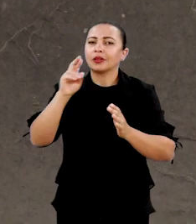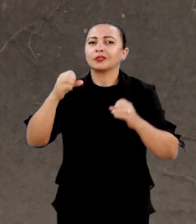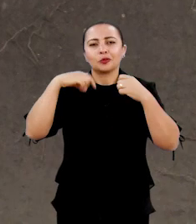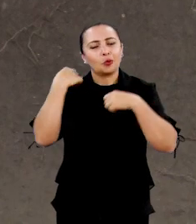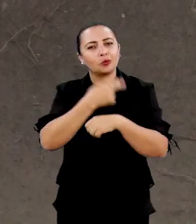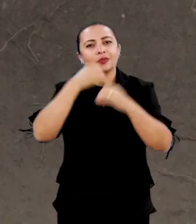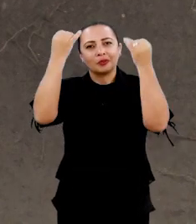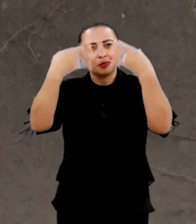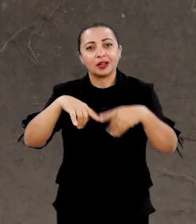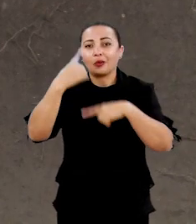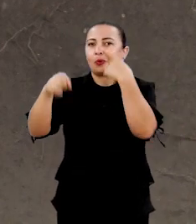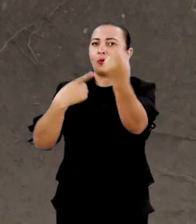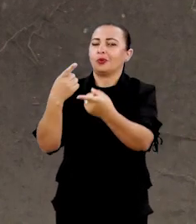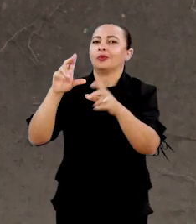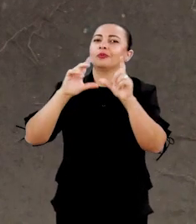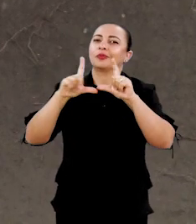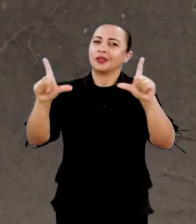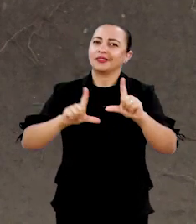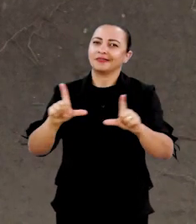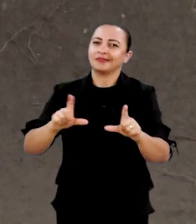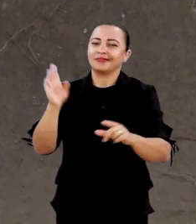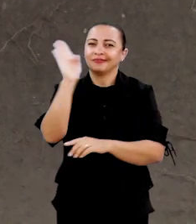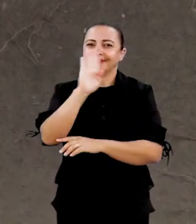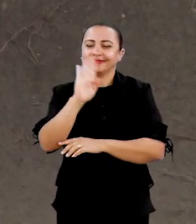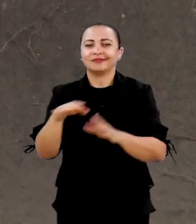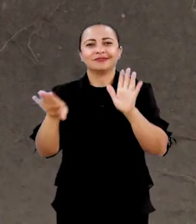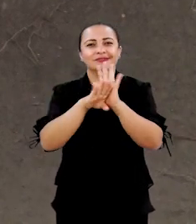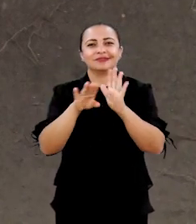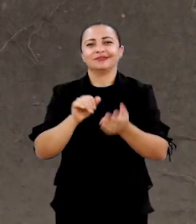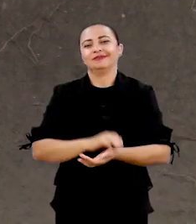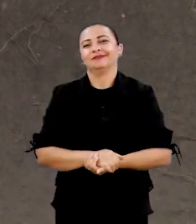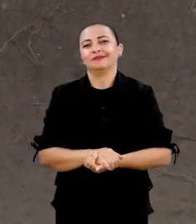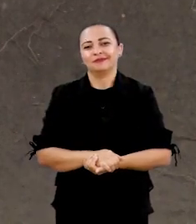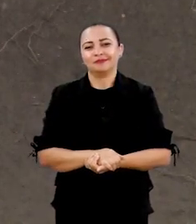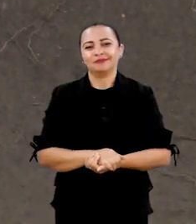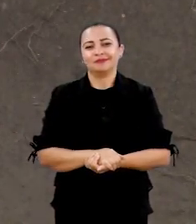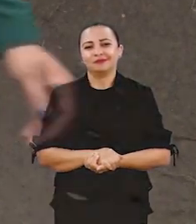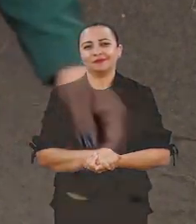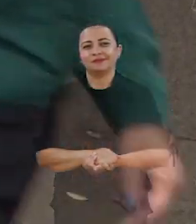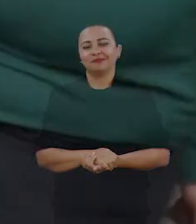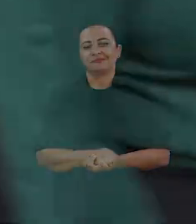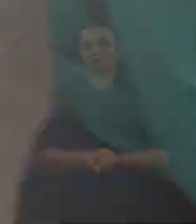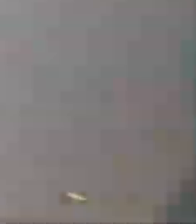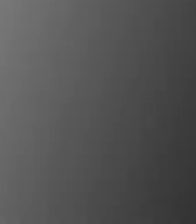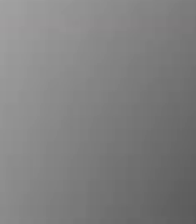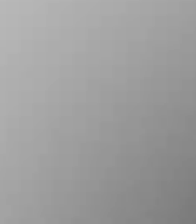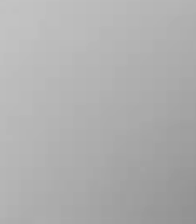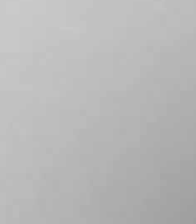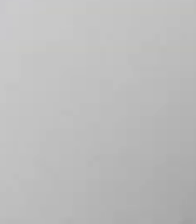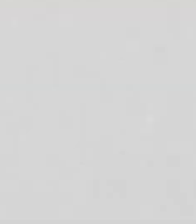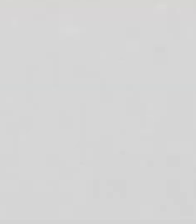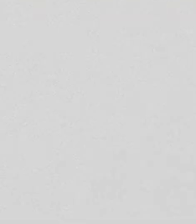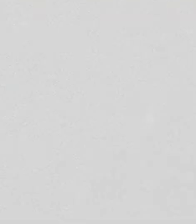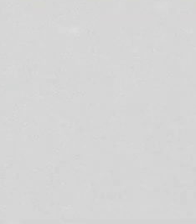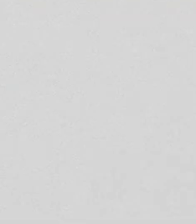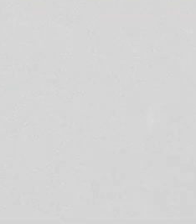que a gente explica por aqui num outro programa tchau tchau e até lá Tchau Tchau